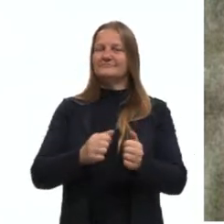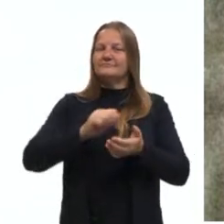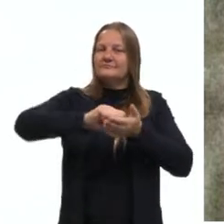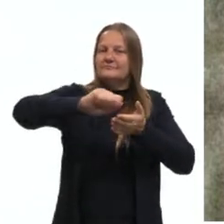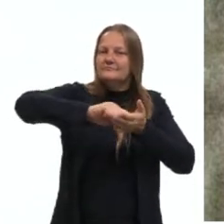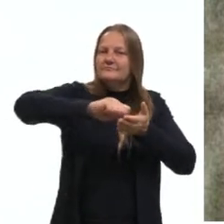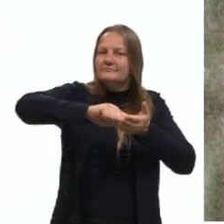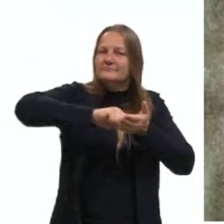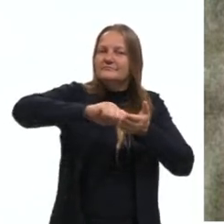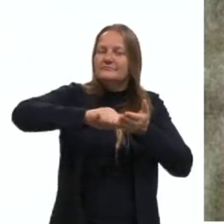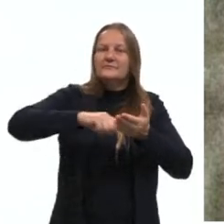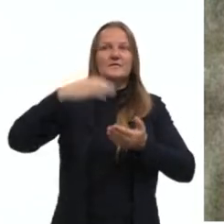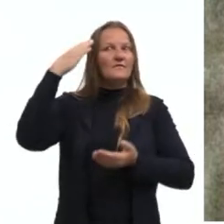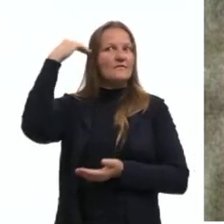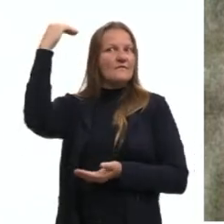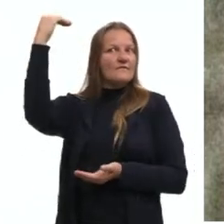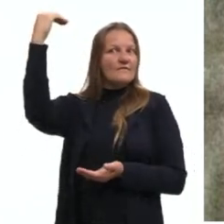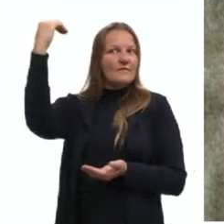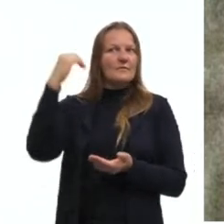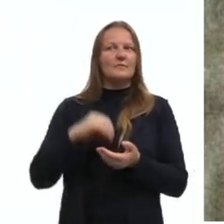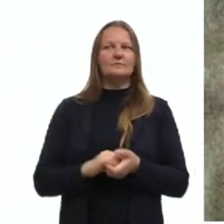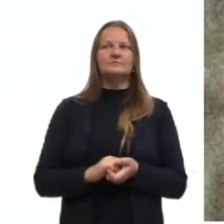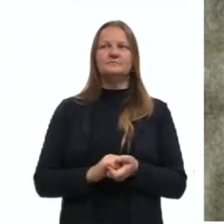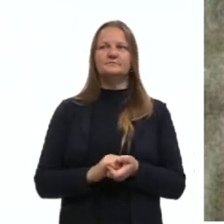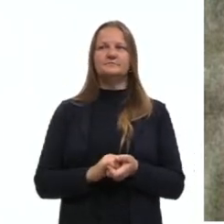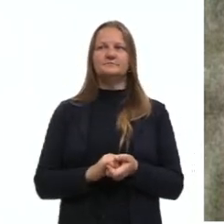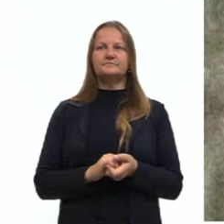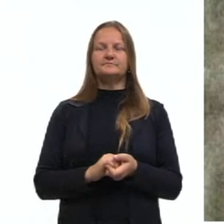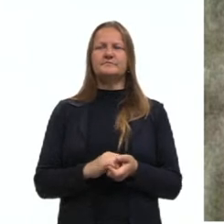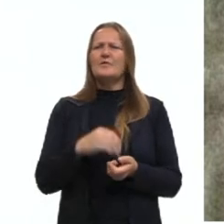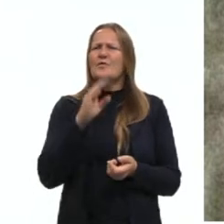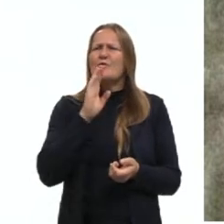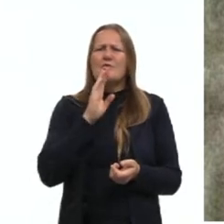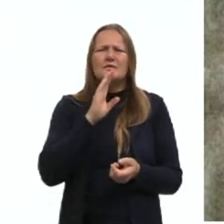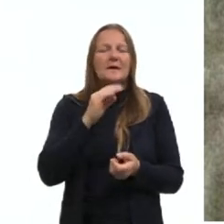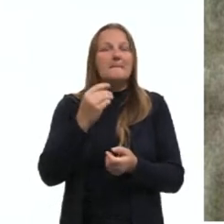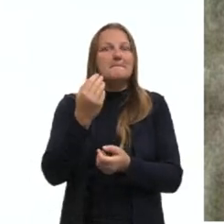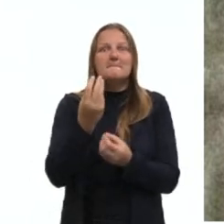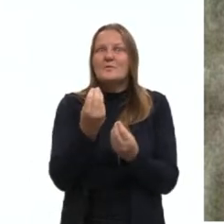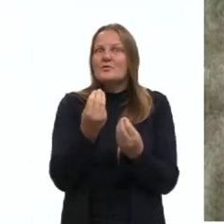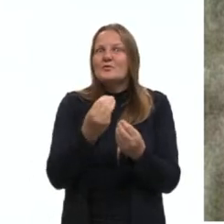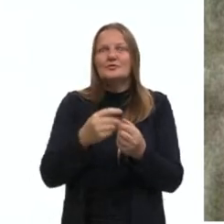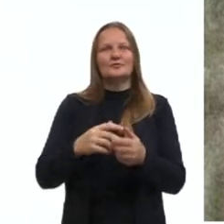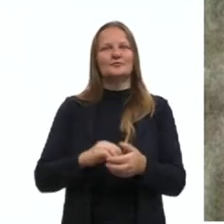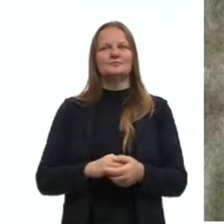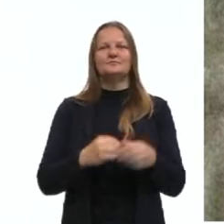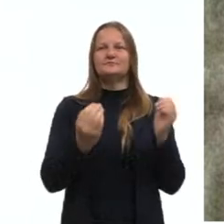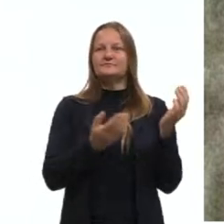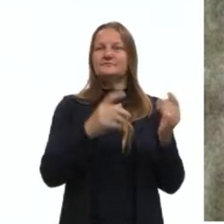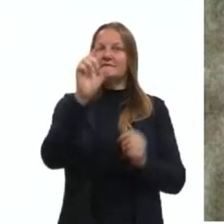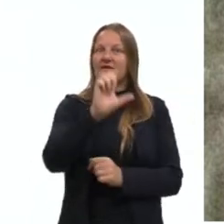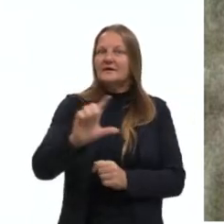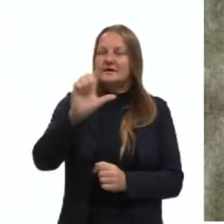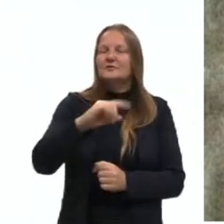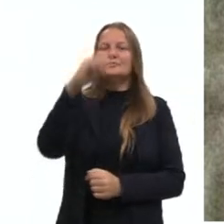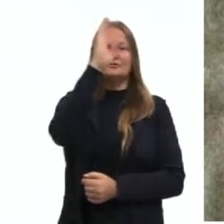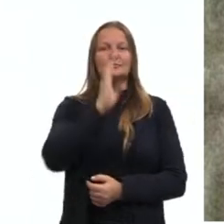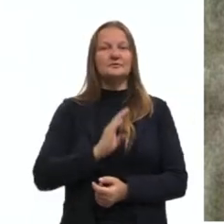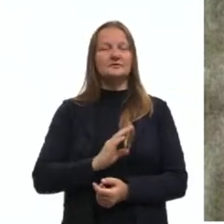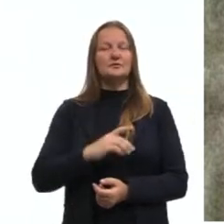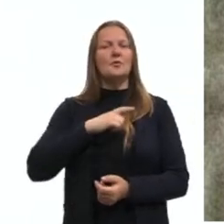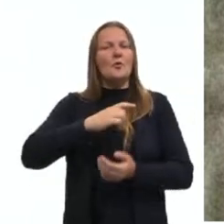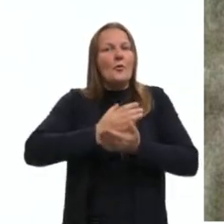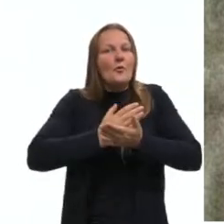autores famosos, autores conhecidíssimos aí da nossa literatura brasileira, que